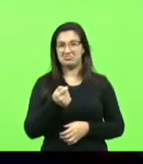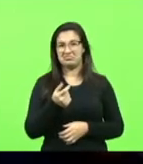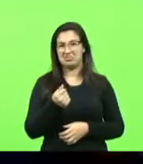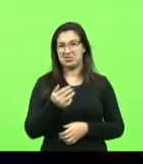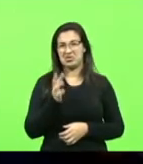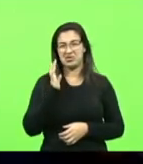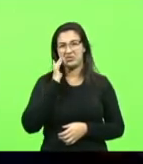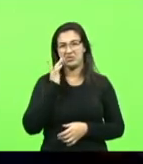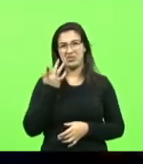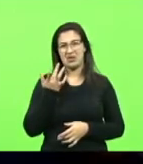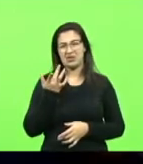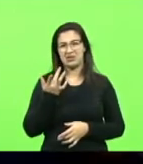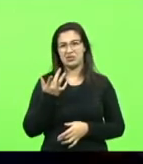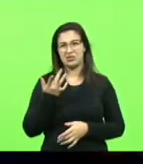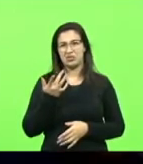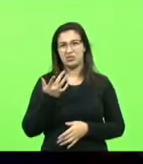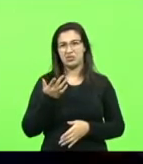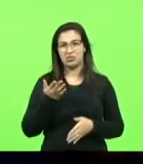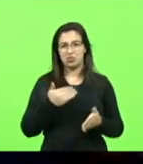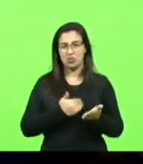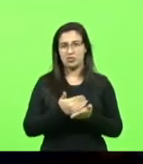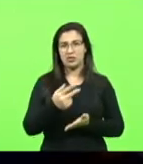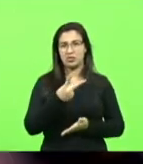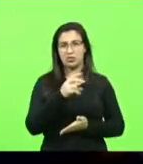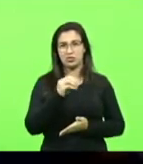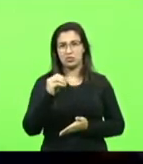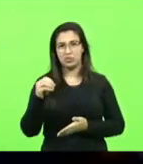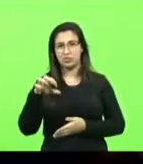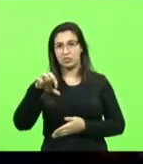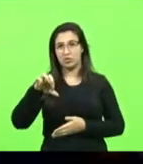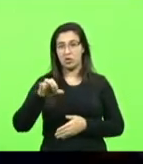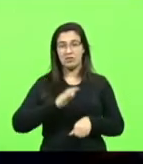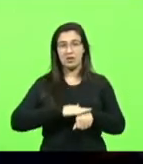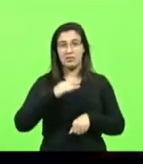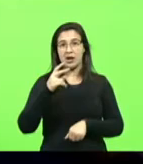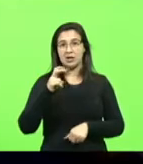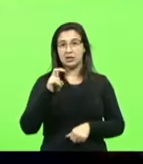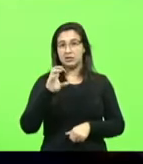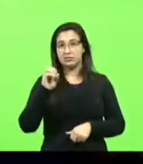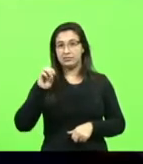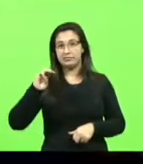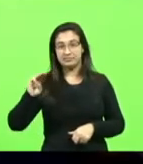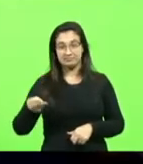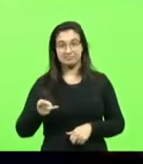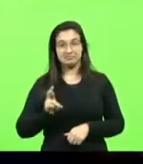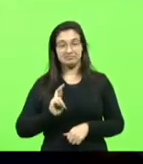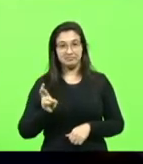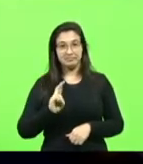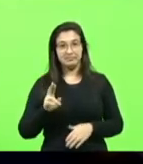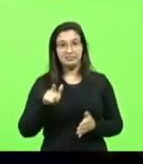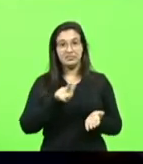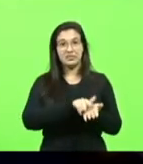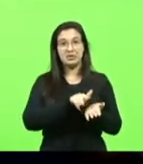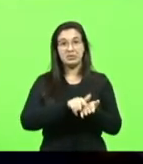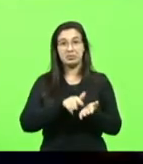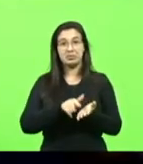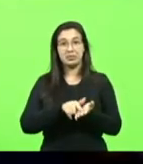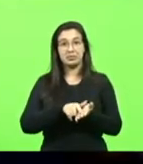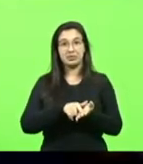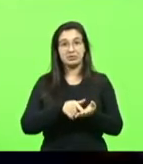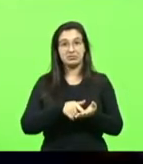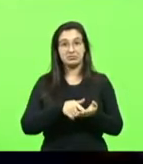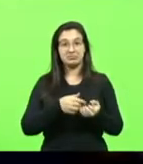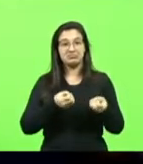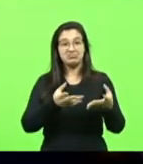reajustado desde 2009, mais de 50 milhões de reais em papel que nunca foi entregue, inclusive. Eu